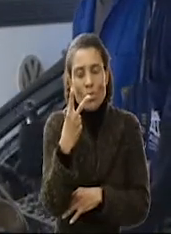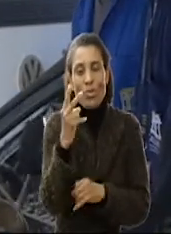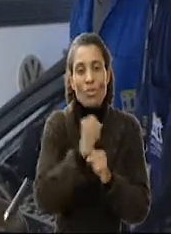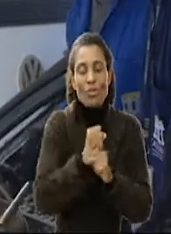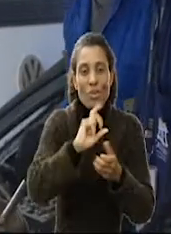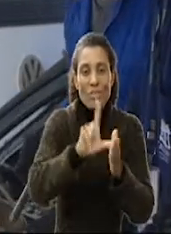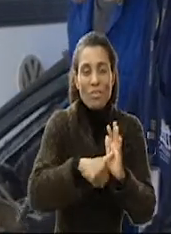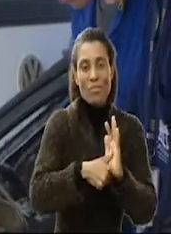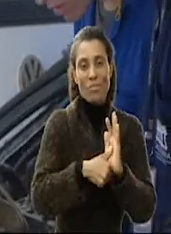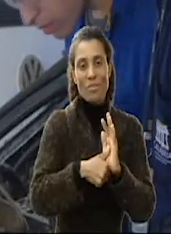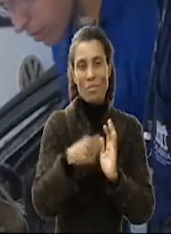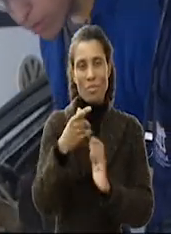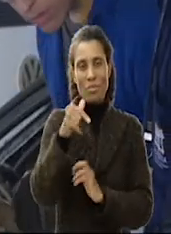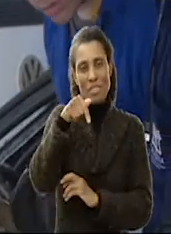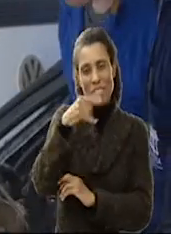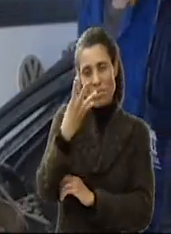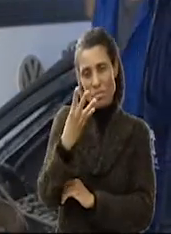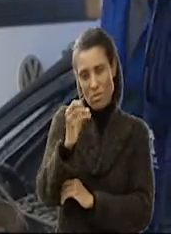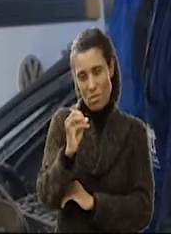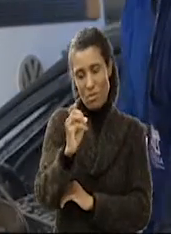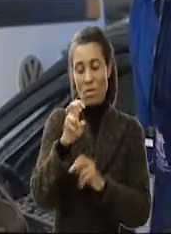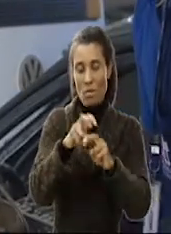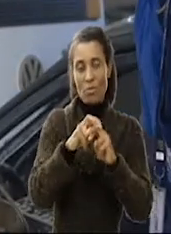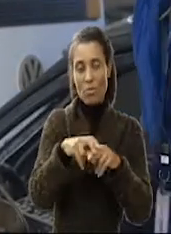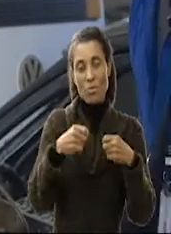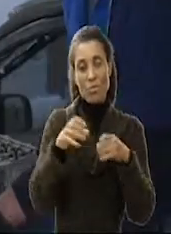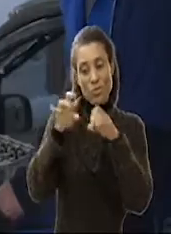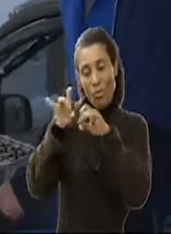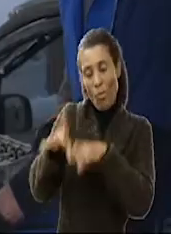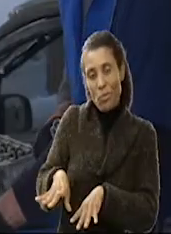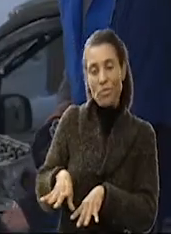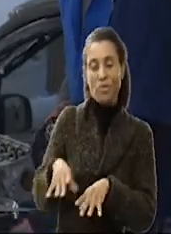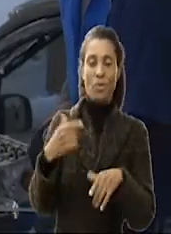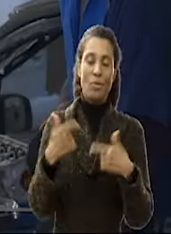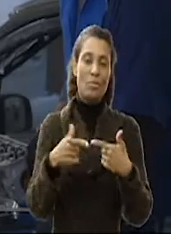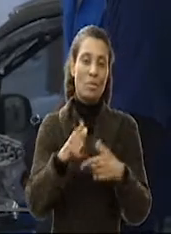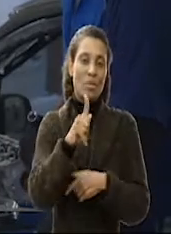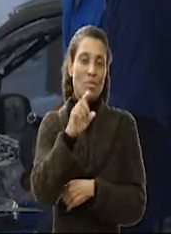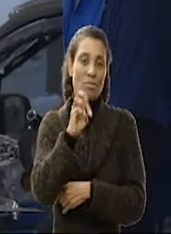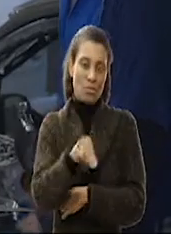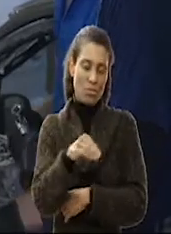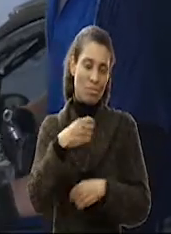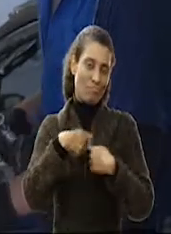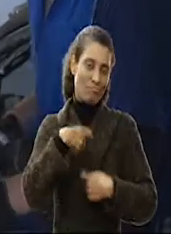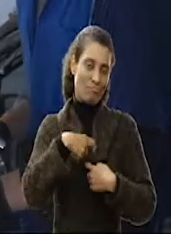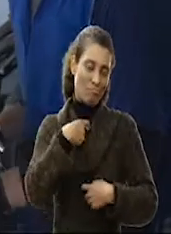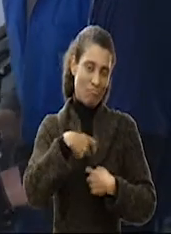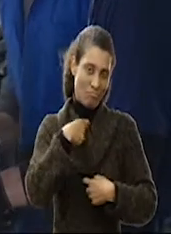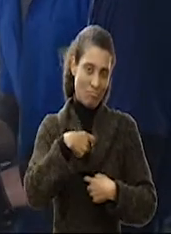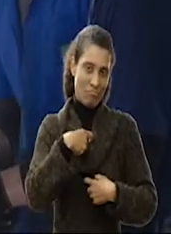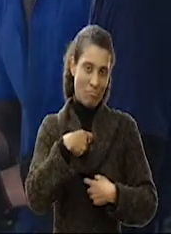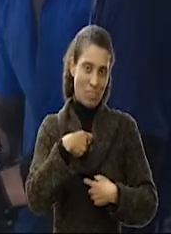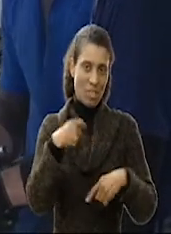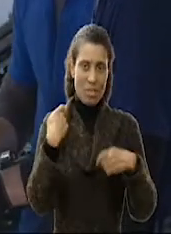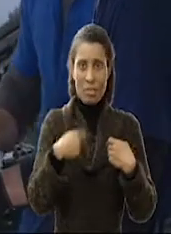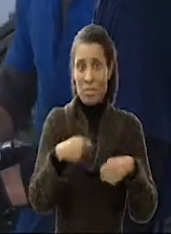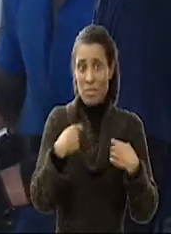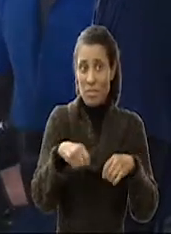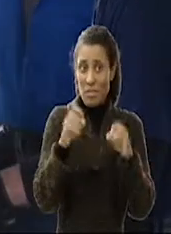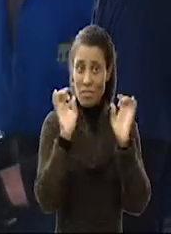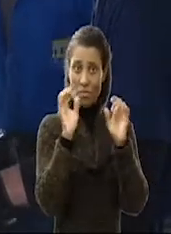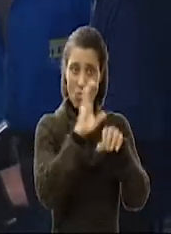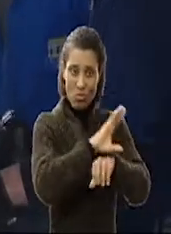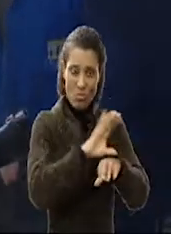Às 7h40. Por isso, ele teve que largar o emprego. Lá na GM, lá em Gravataí. Por quê? Precisava de